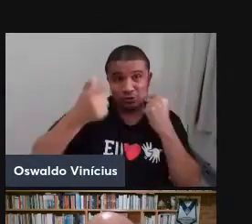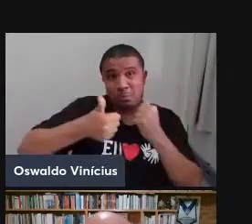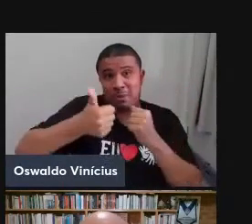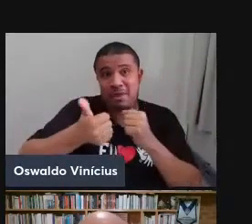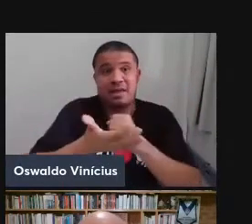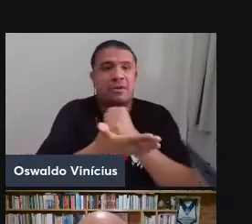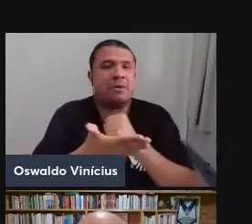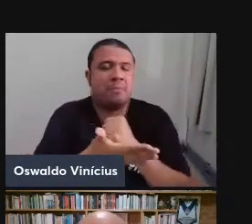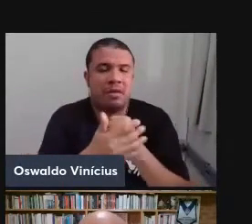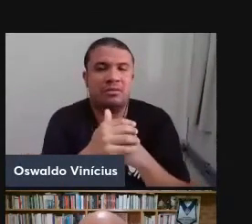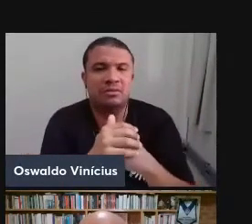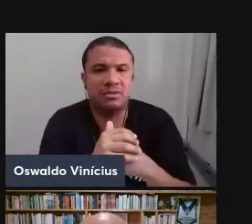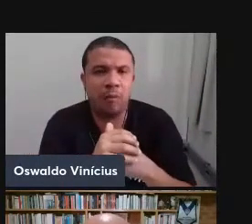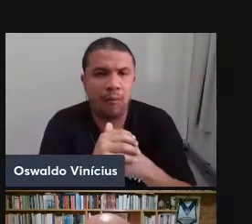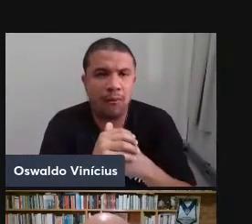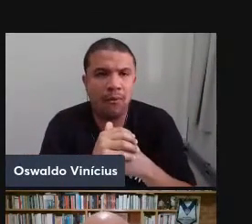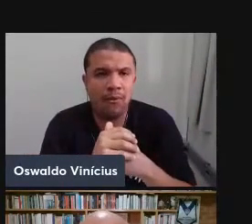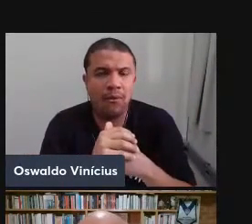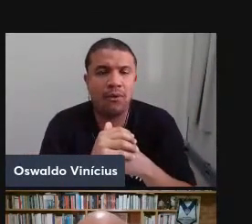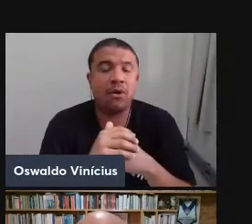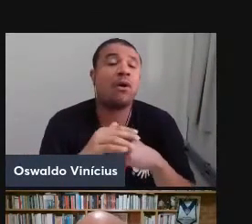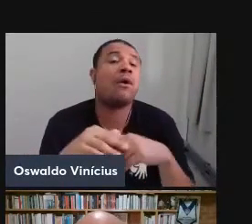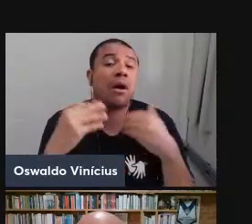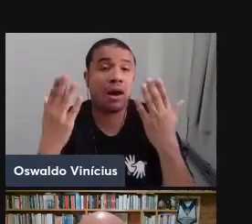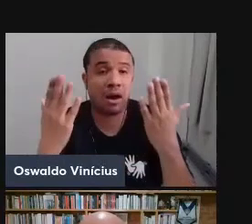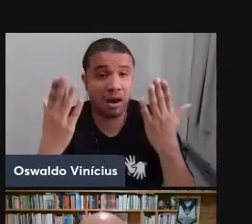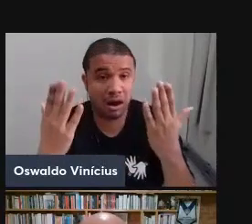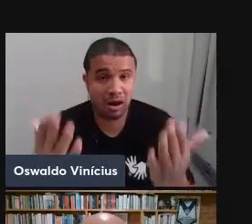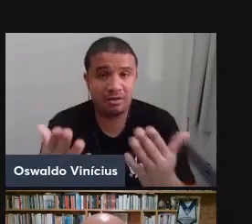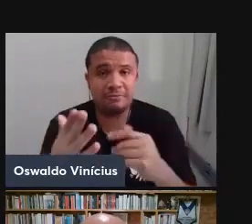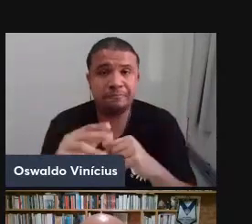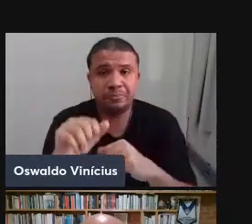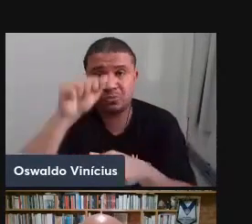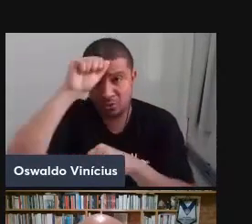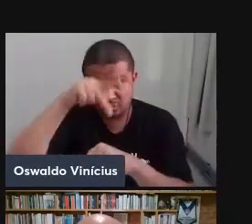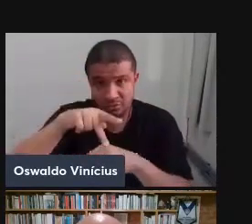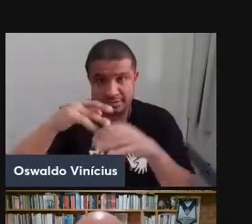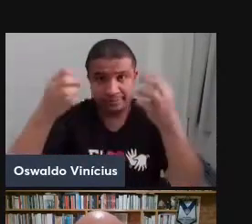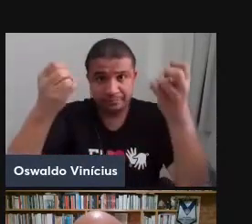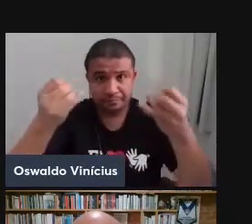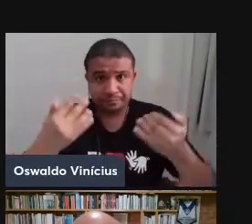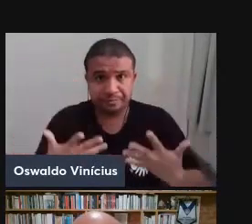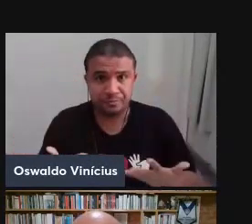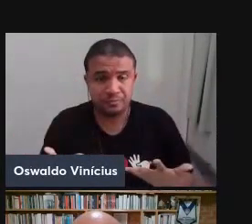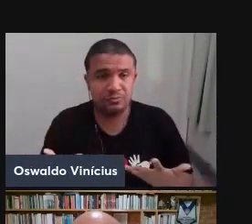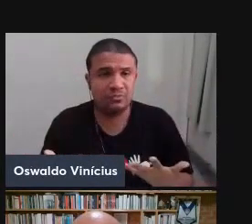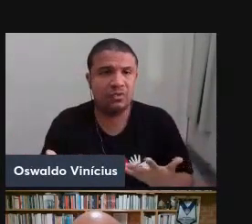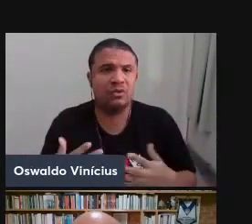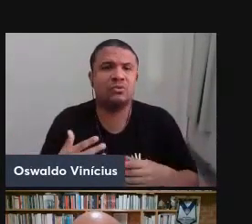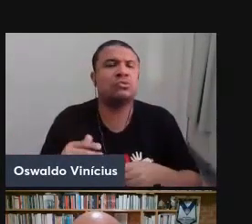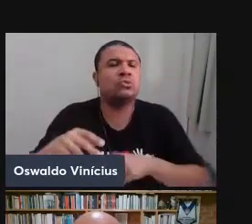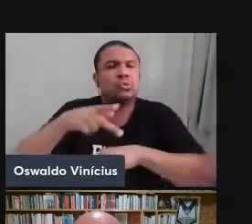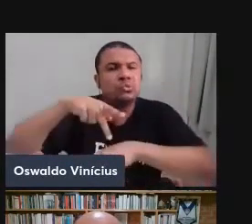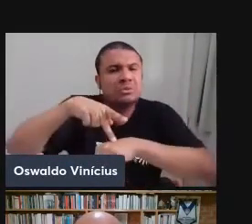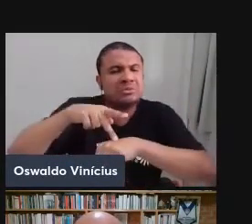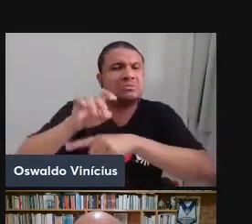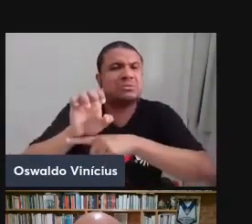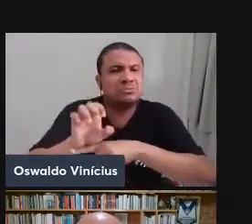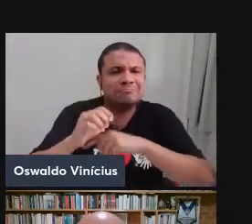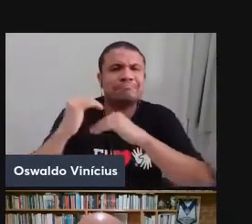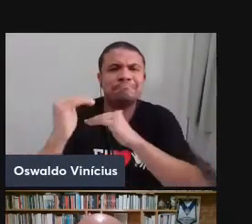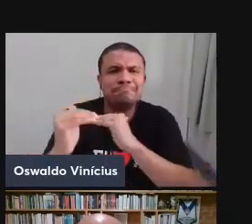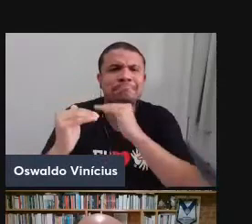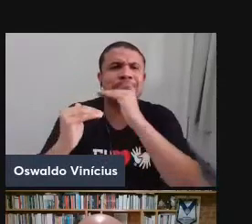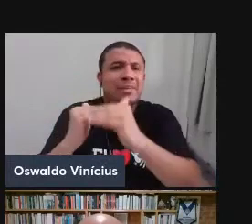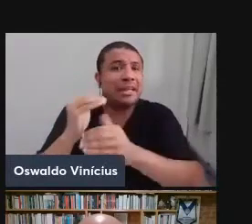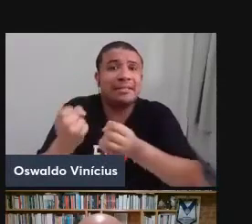Estado. E aí o que diz em Odeleuze e Guattari? Que o Estado não passa por um processo histórico de construção,